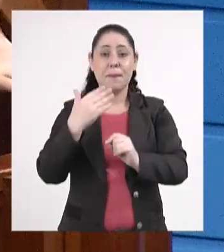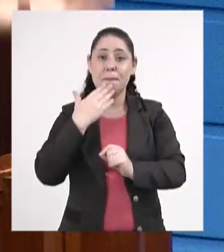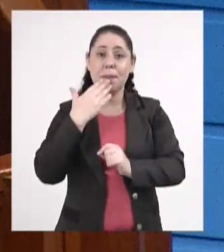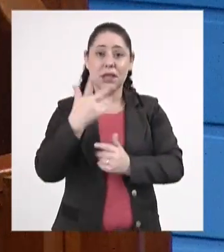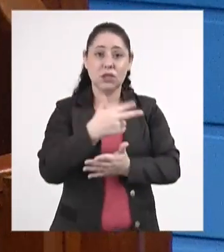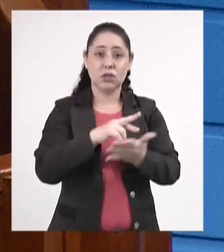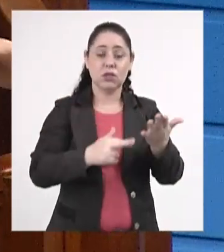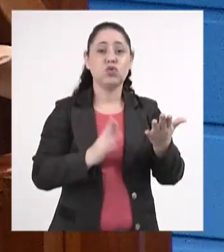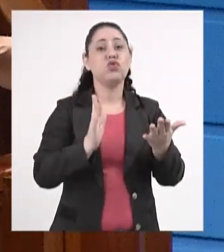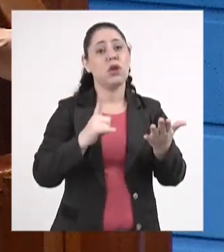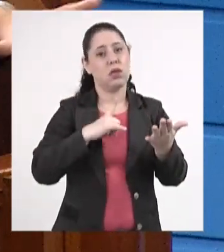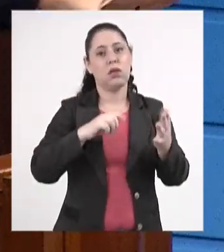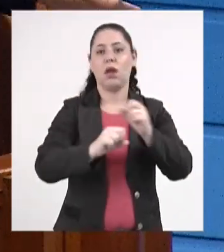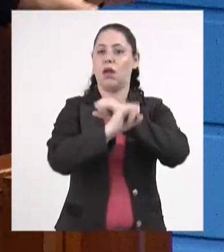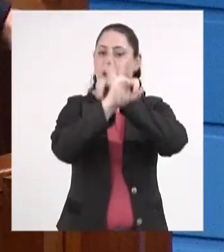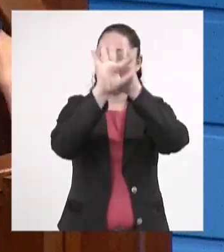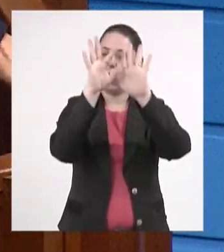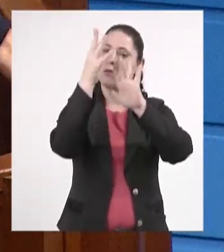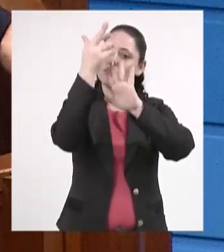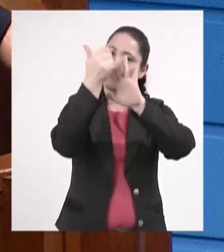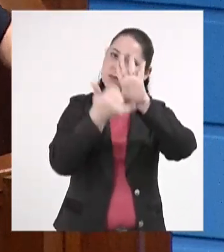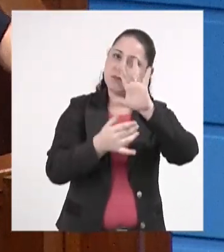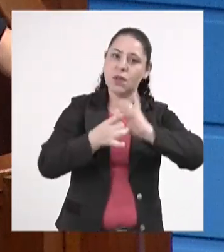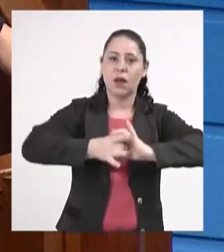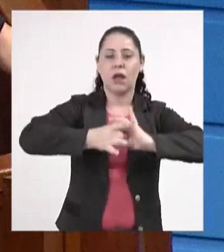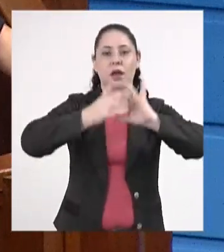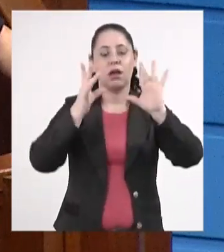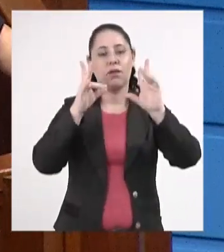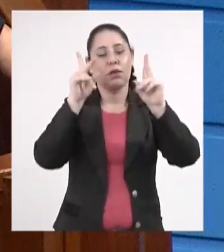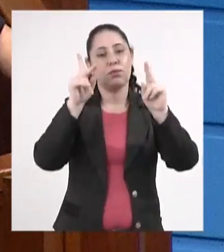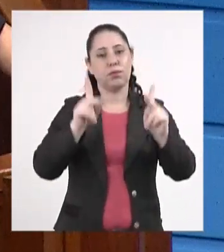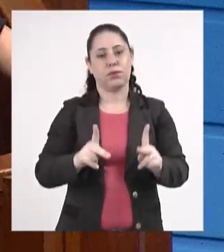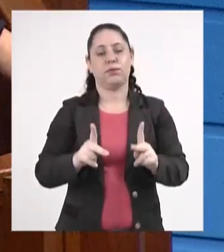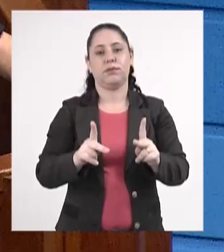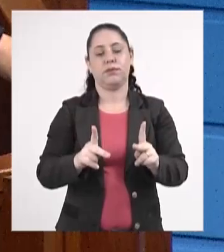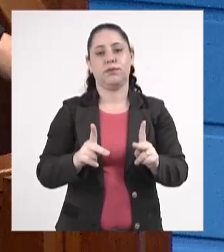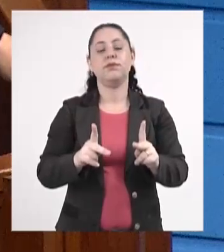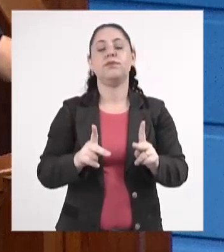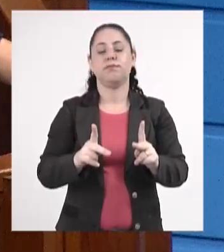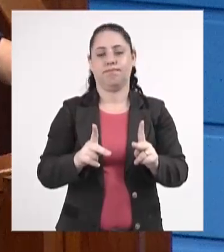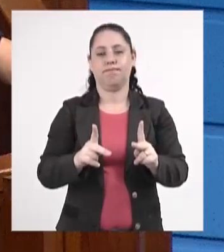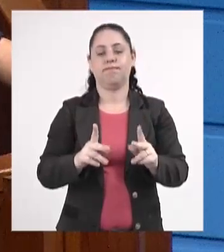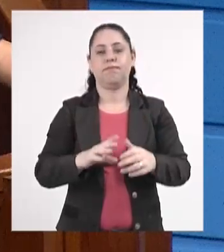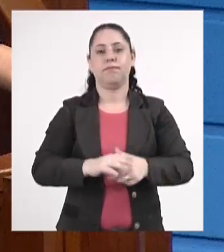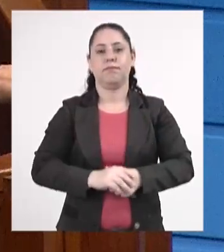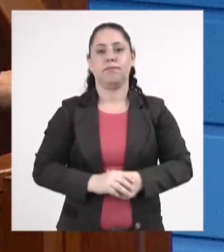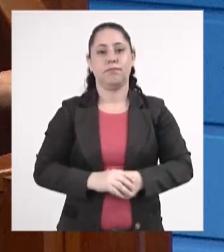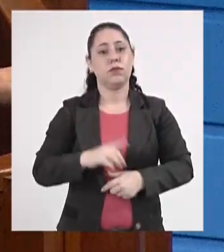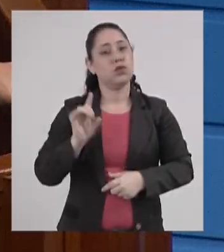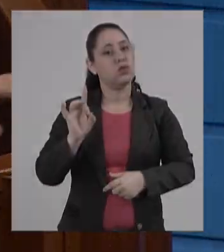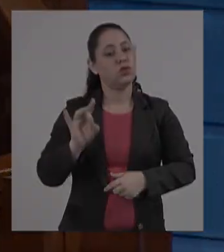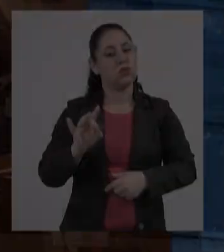requerendo já está disposto publicamente no Diário Oficial. Era isso. Muito obrigado. Obrigado. Obrigado.